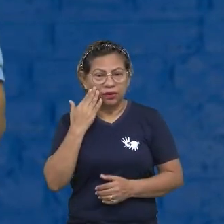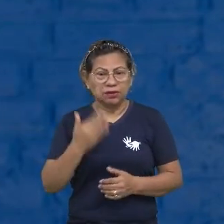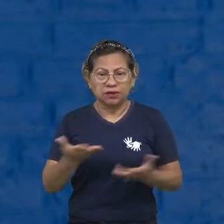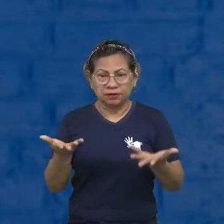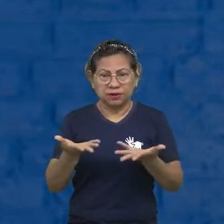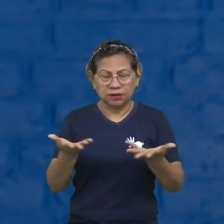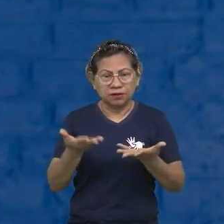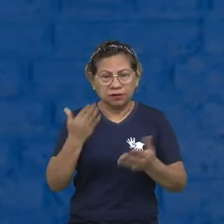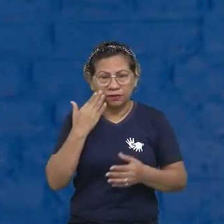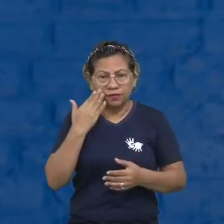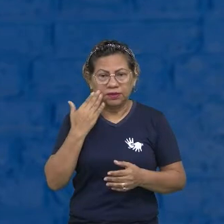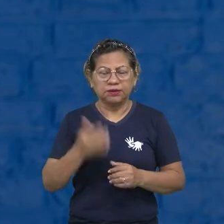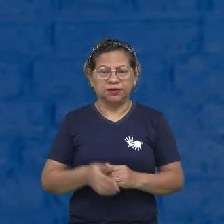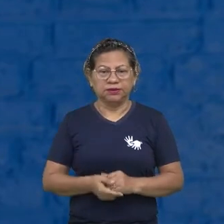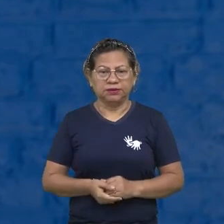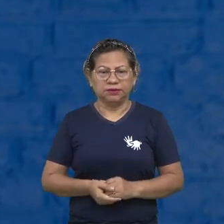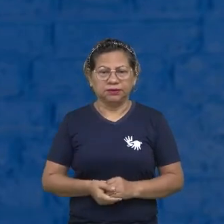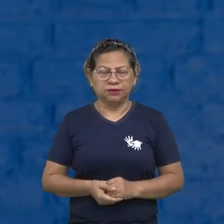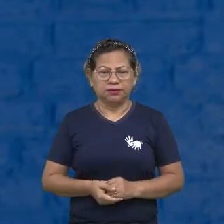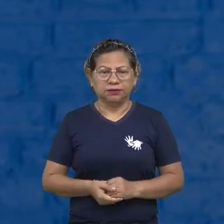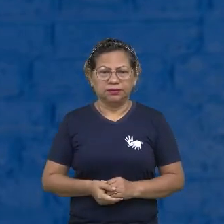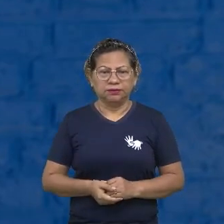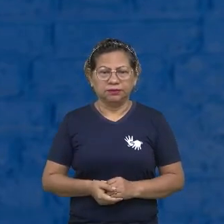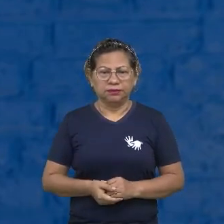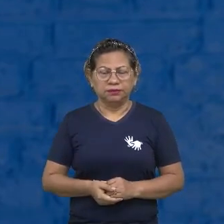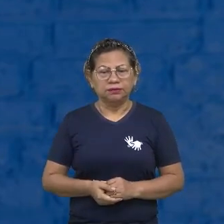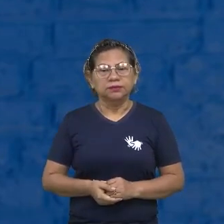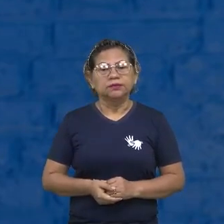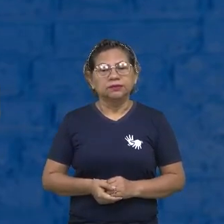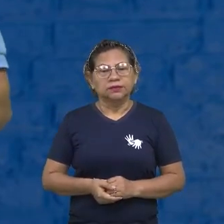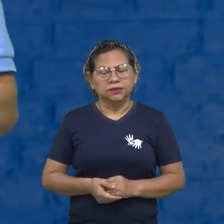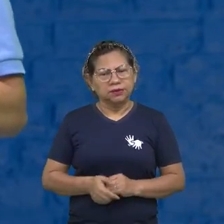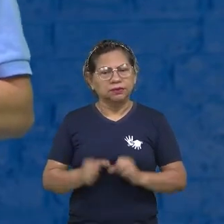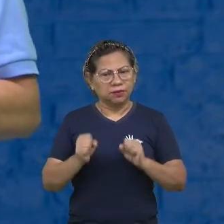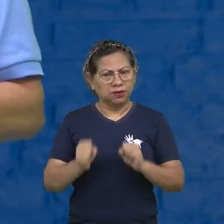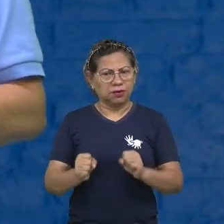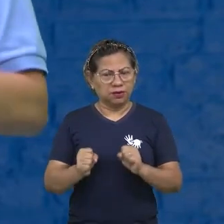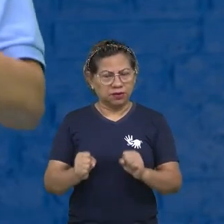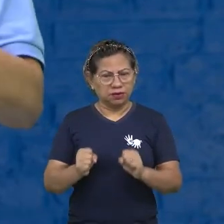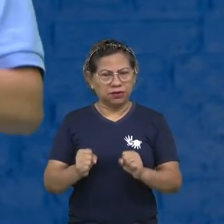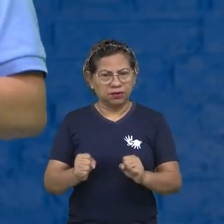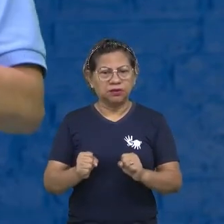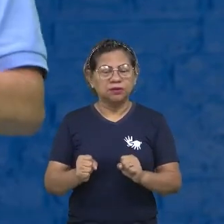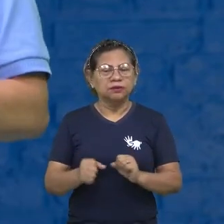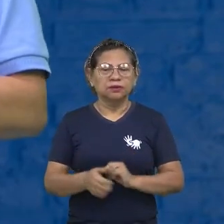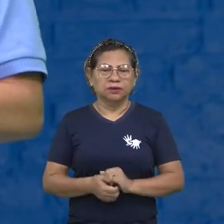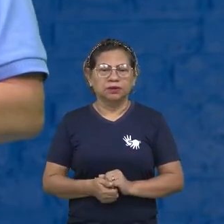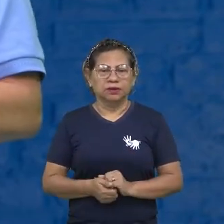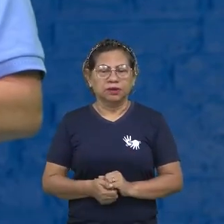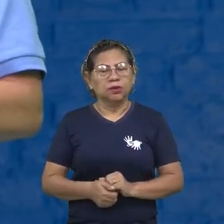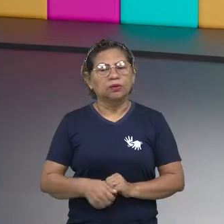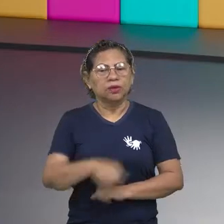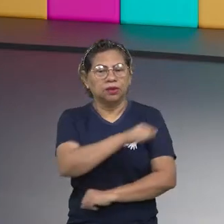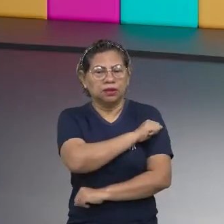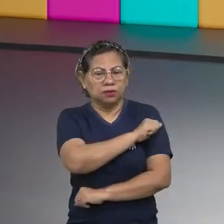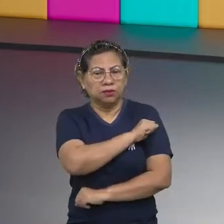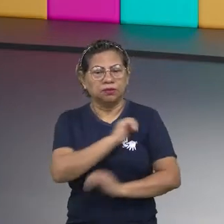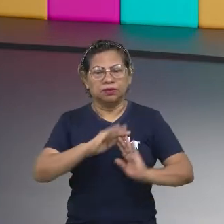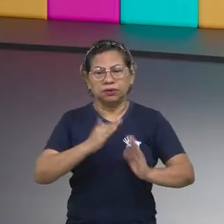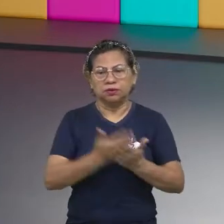Vamos ver? Então, nós podemos... Eu me coloco assim, como aluna da escola pública.